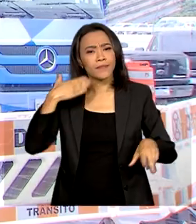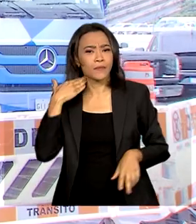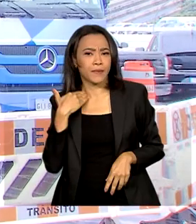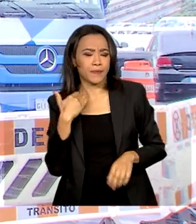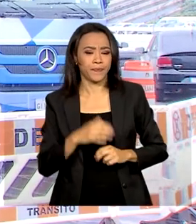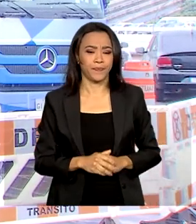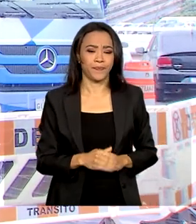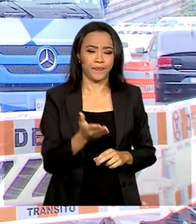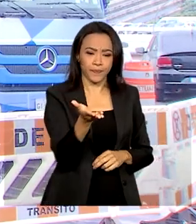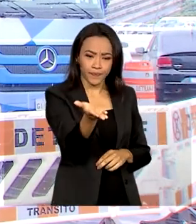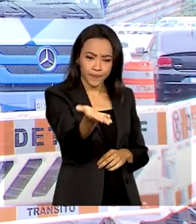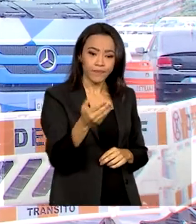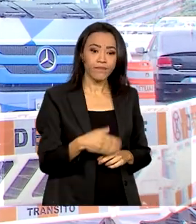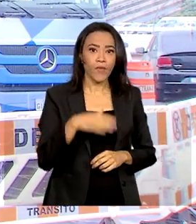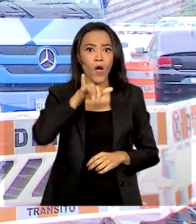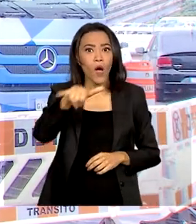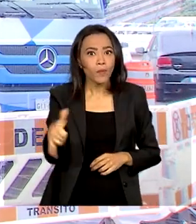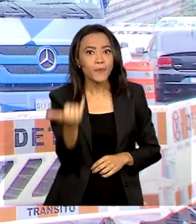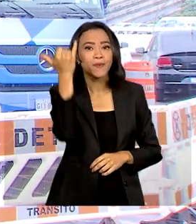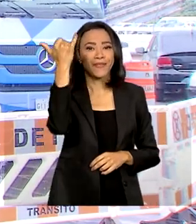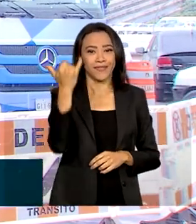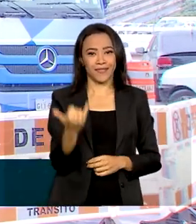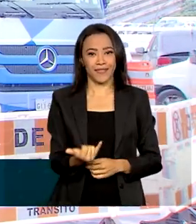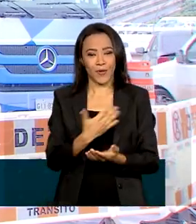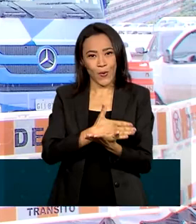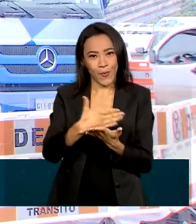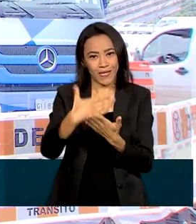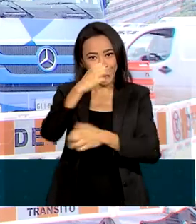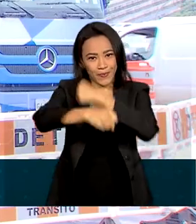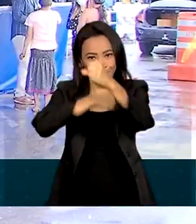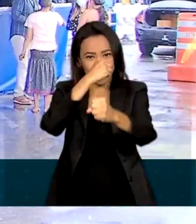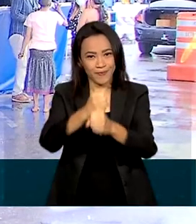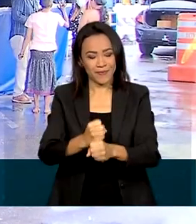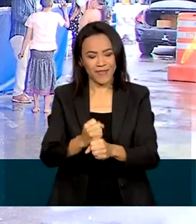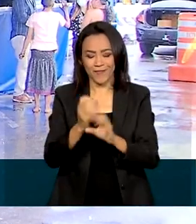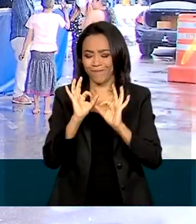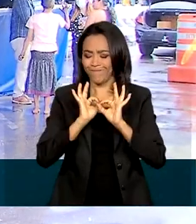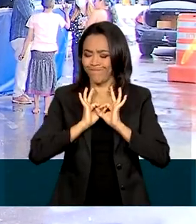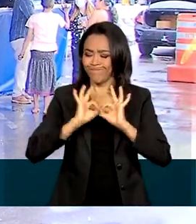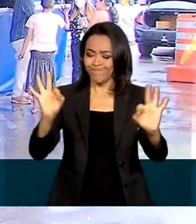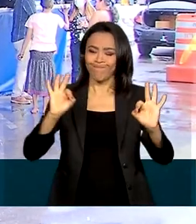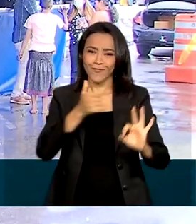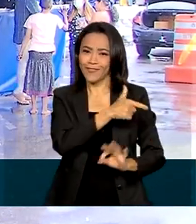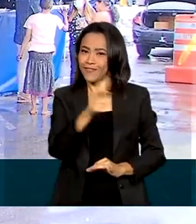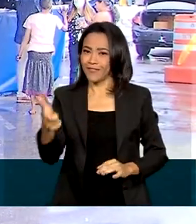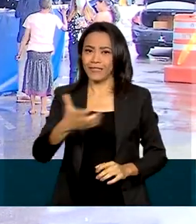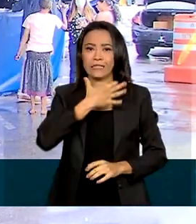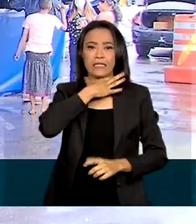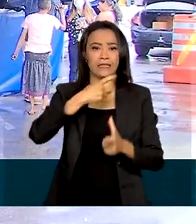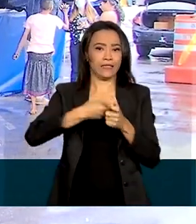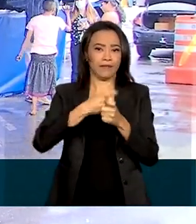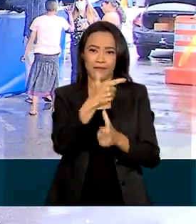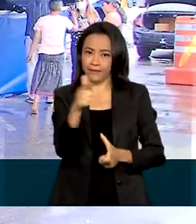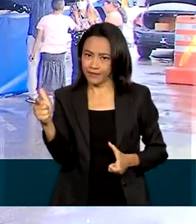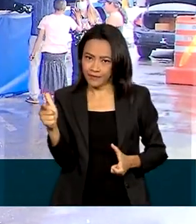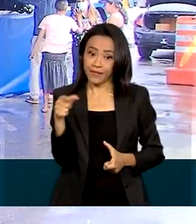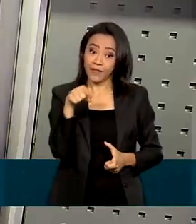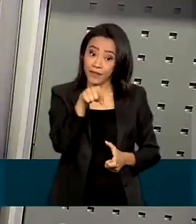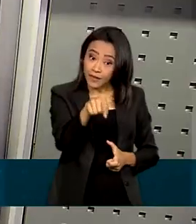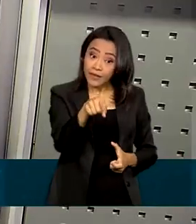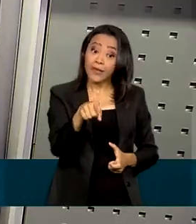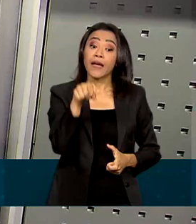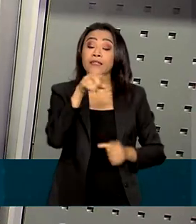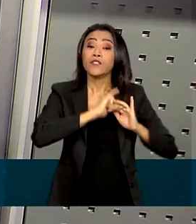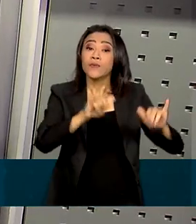Uma oportunidade para iniciar o próximo ano com as contas em dia. A campanha da Caixa Econômica Você no Azul